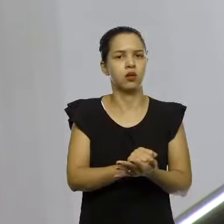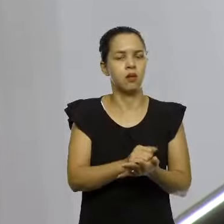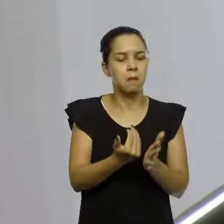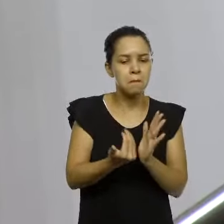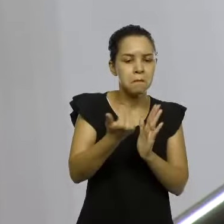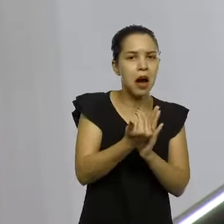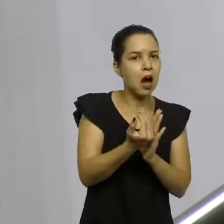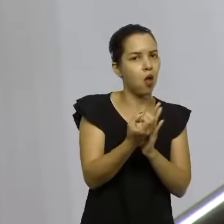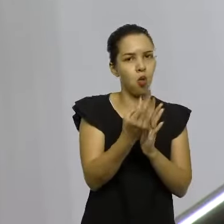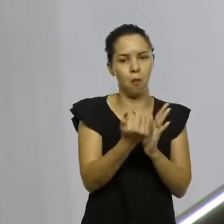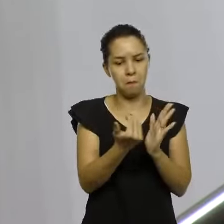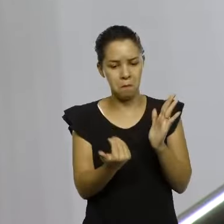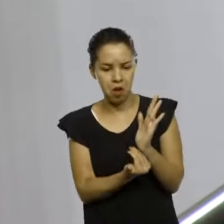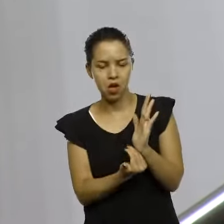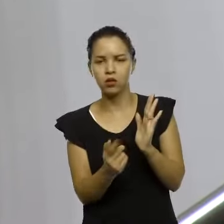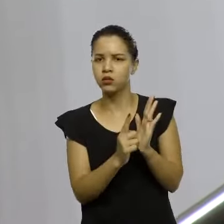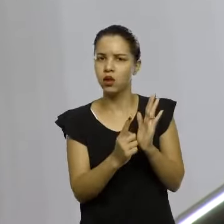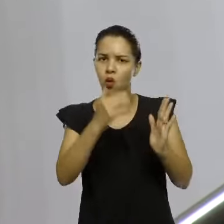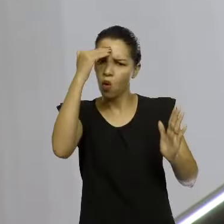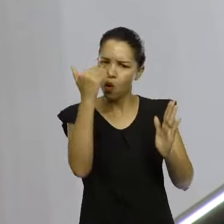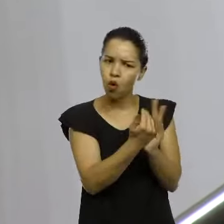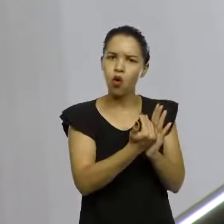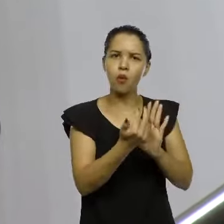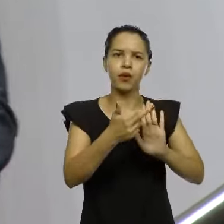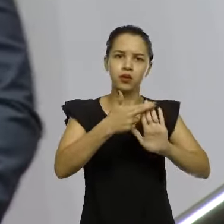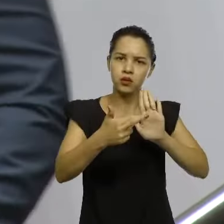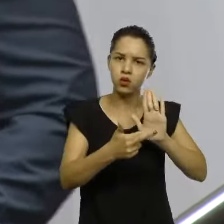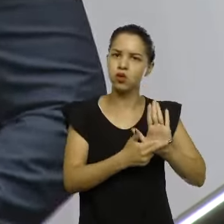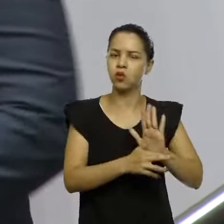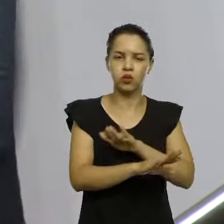cumprir o regimento e já me dou por satisfeito.